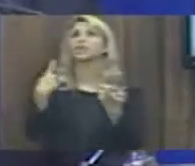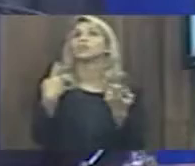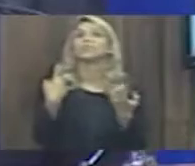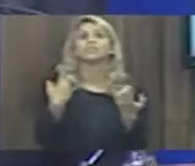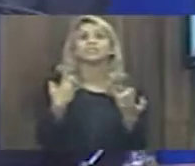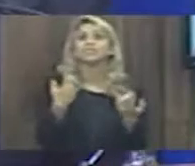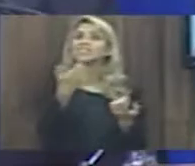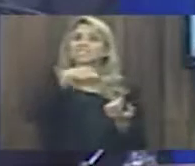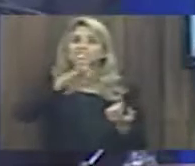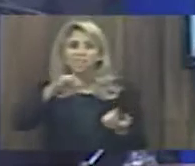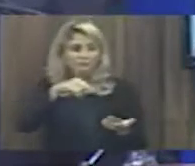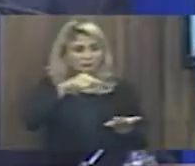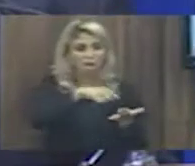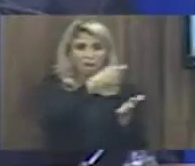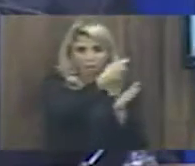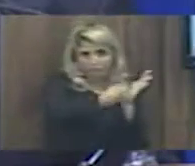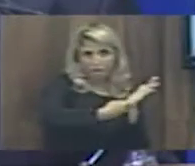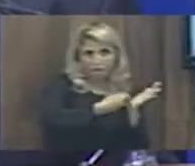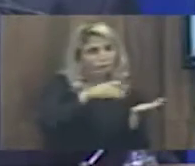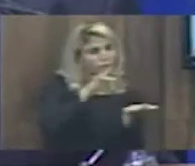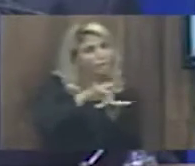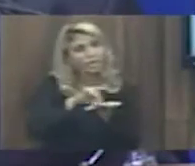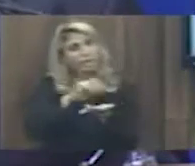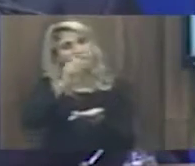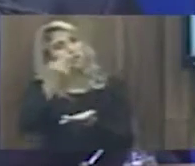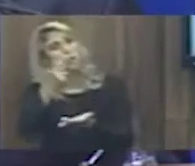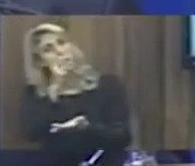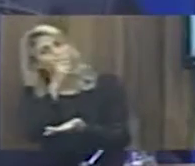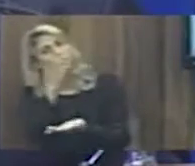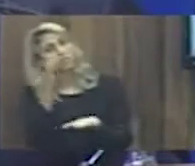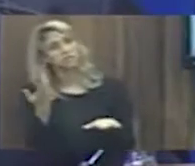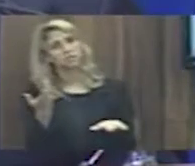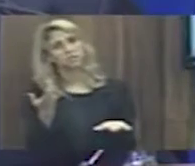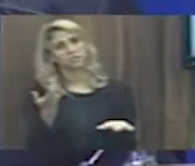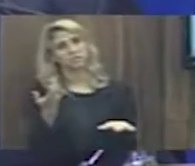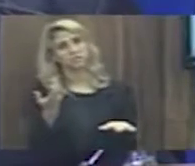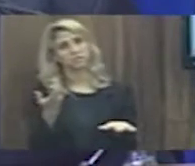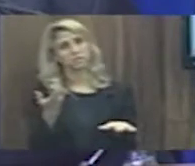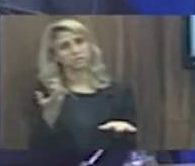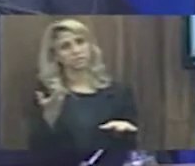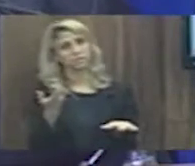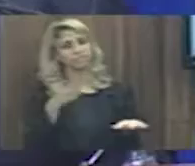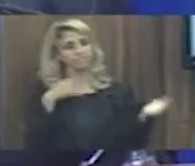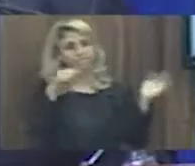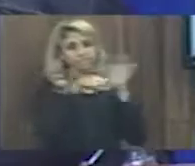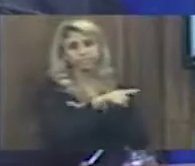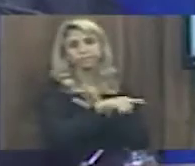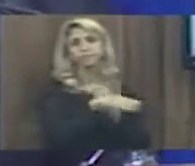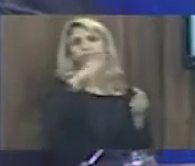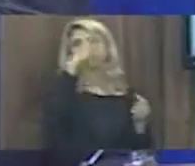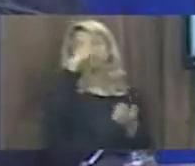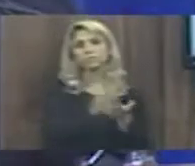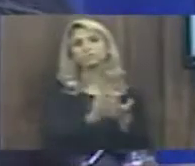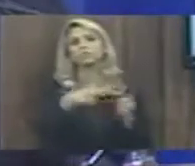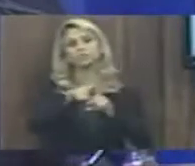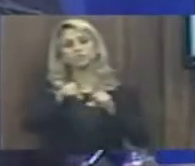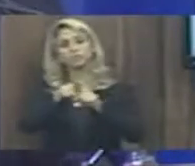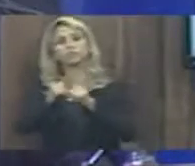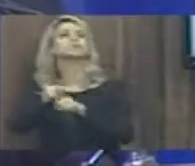isso aqui. Eu tomei ciência que o vereador Rafael também coloca hoje um requerimento,